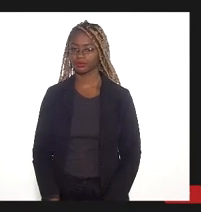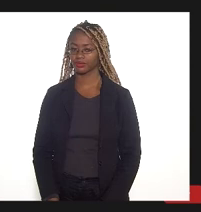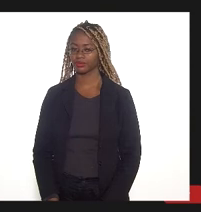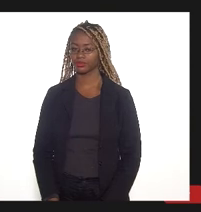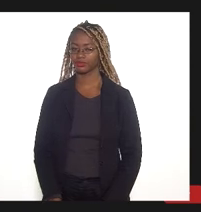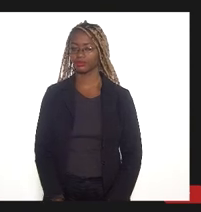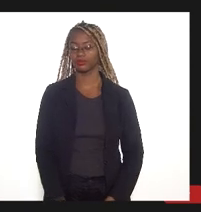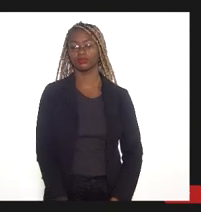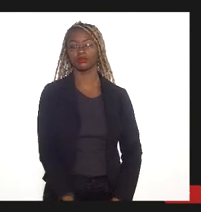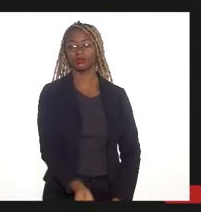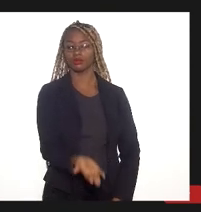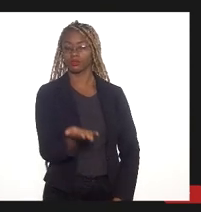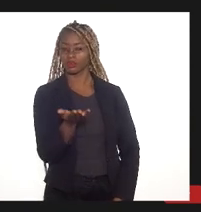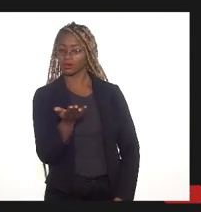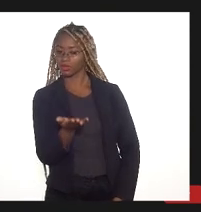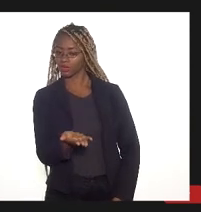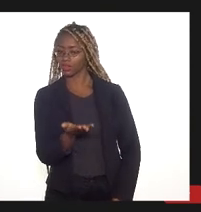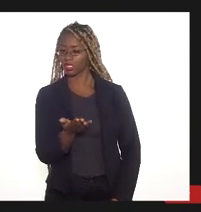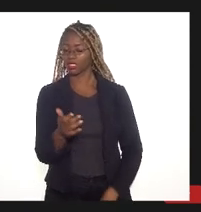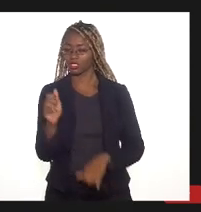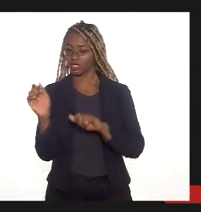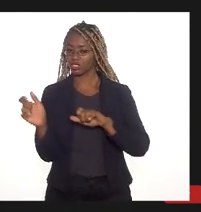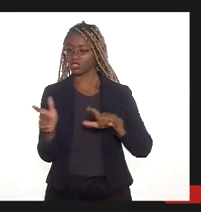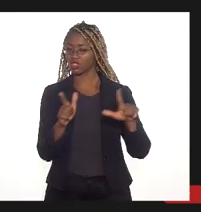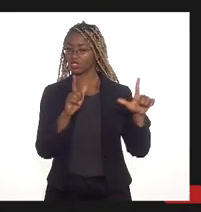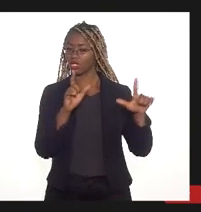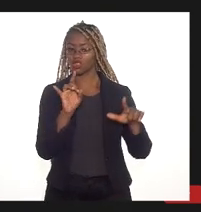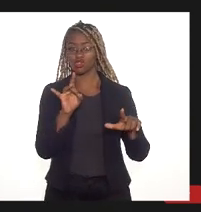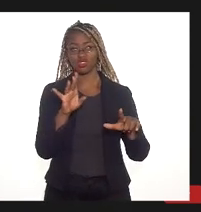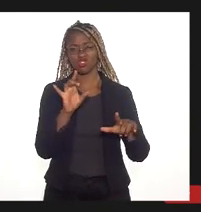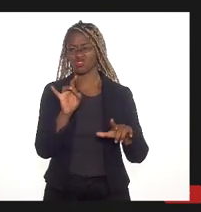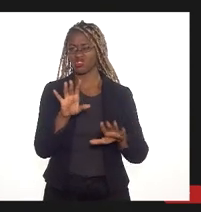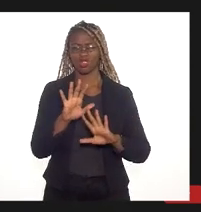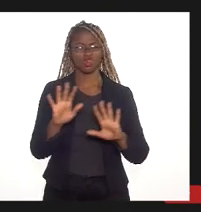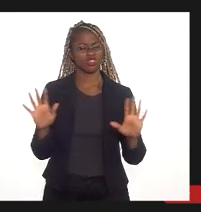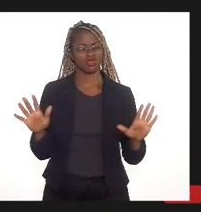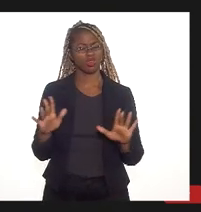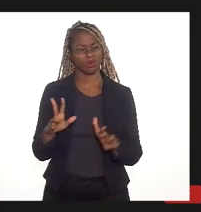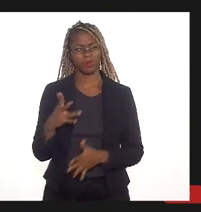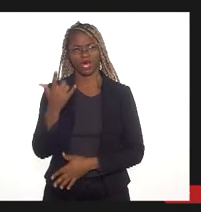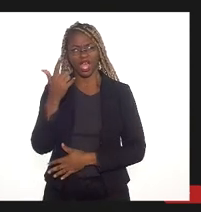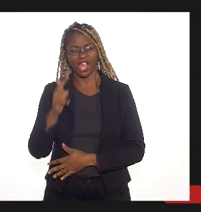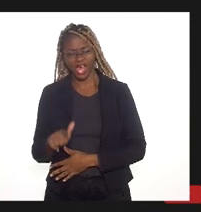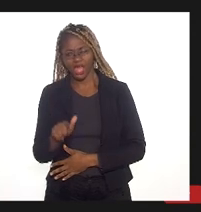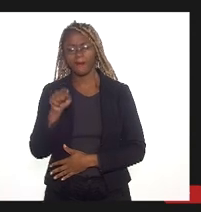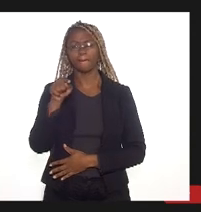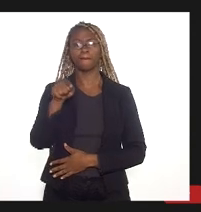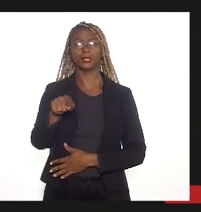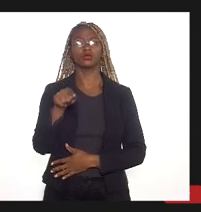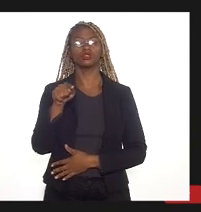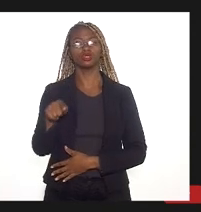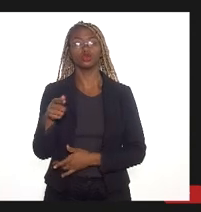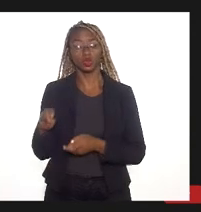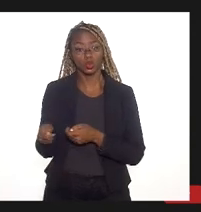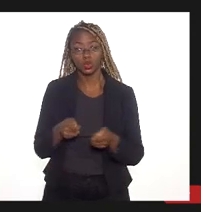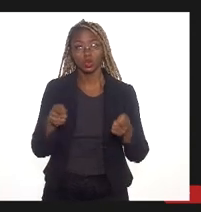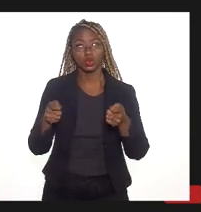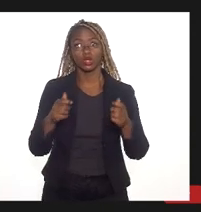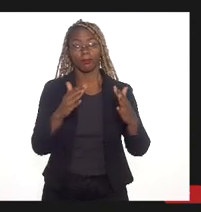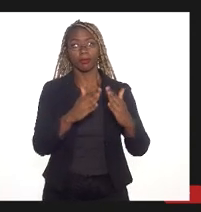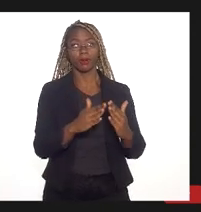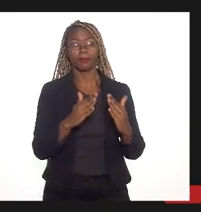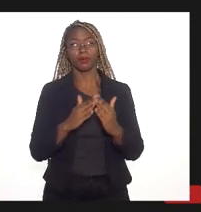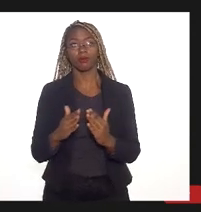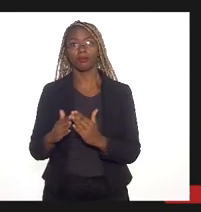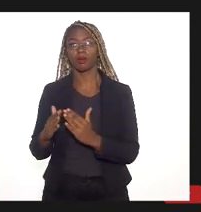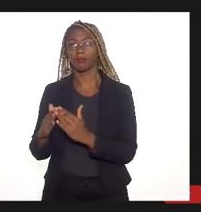E aí, aqui esse slide só reforça o que está escrito, o controle da ocupação dessa área é de